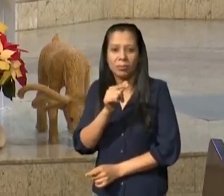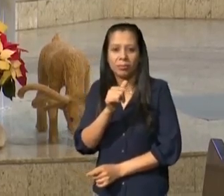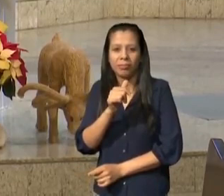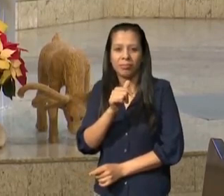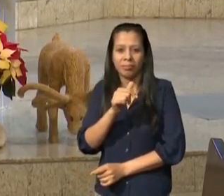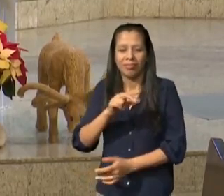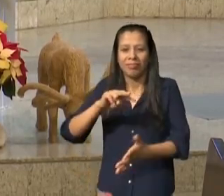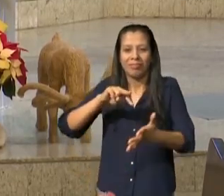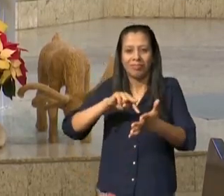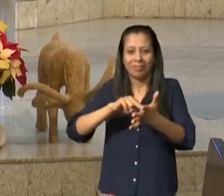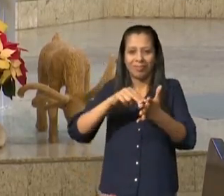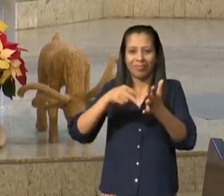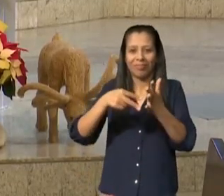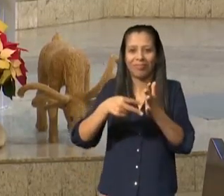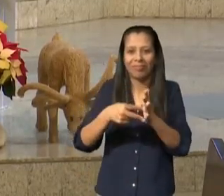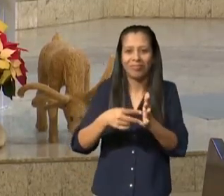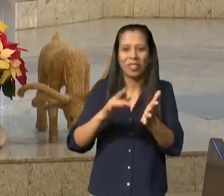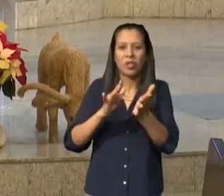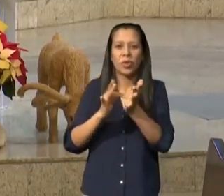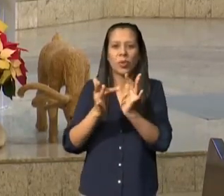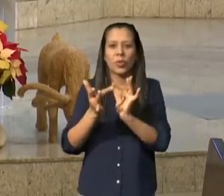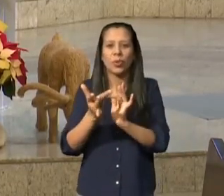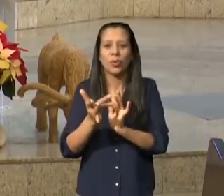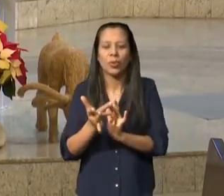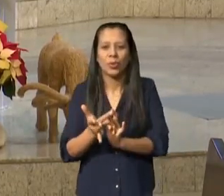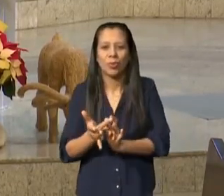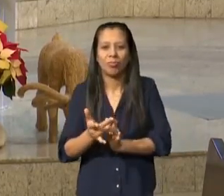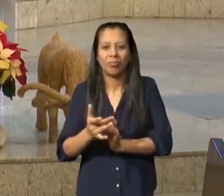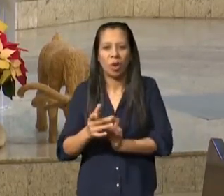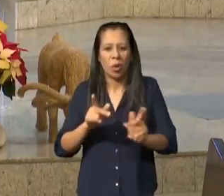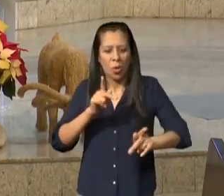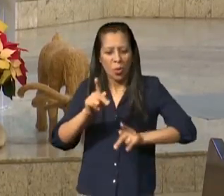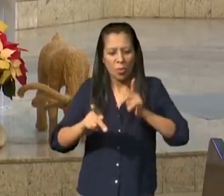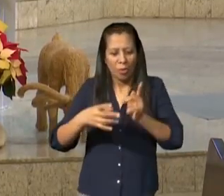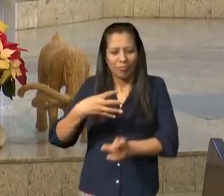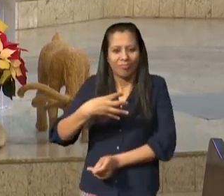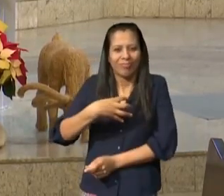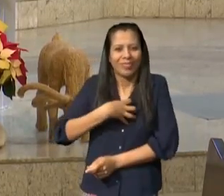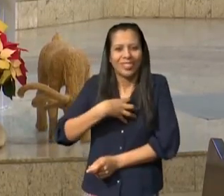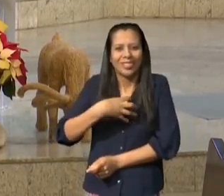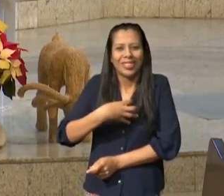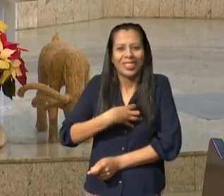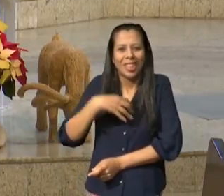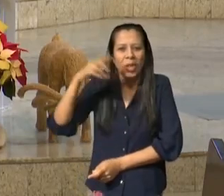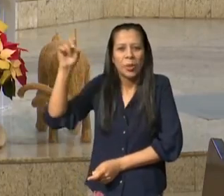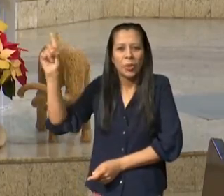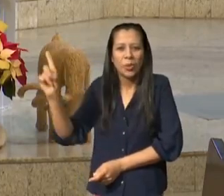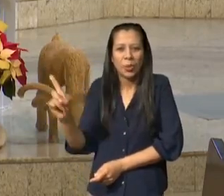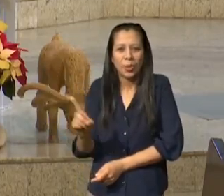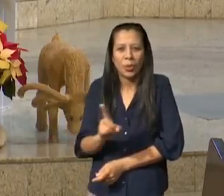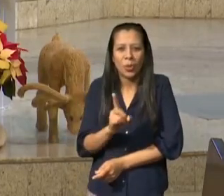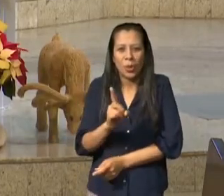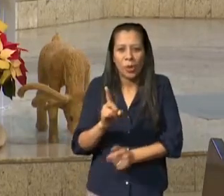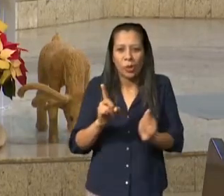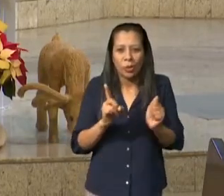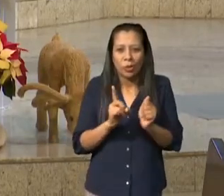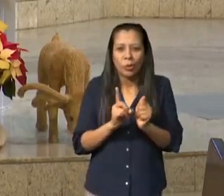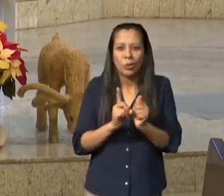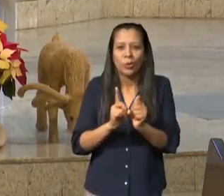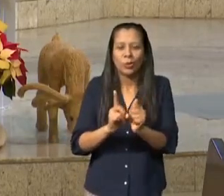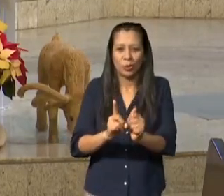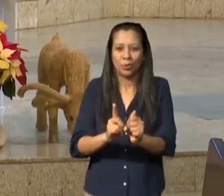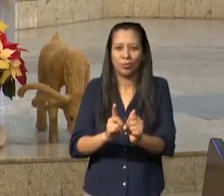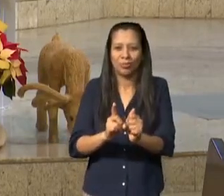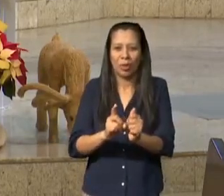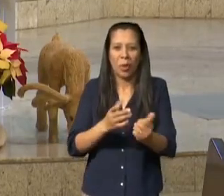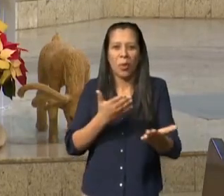a água que trazia a presença de Deus para com eles Cristo a rocha